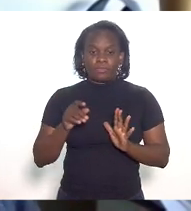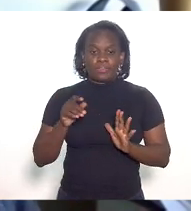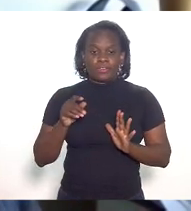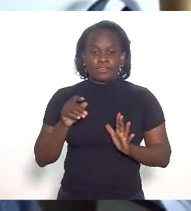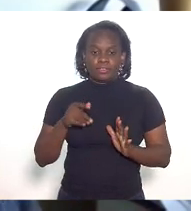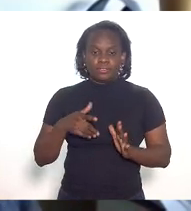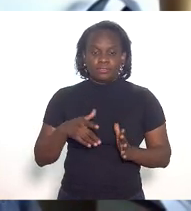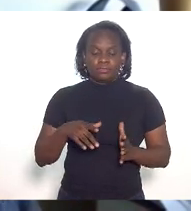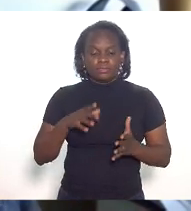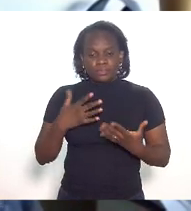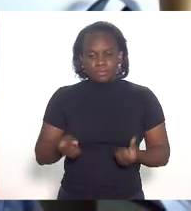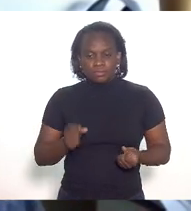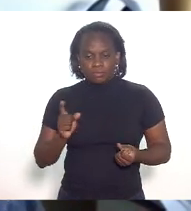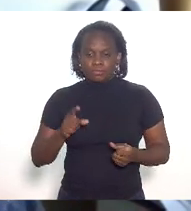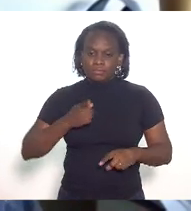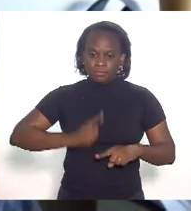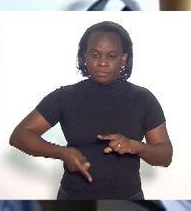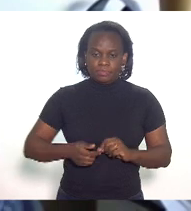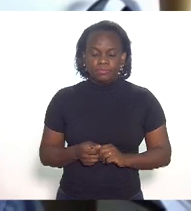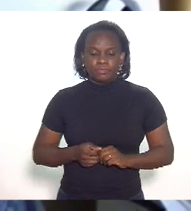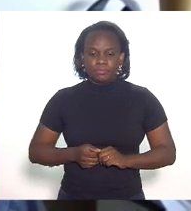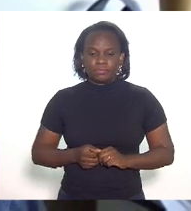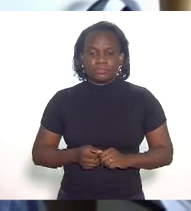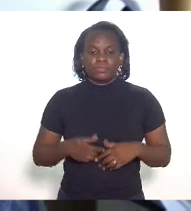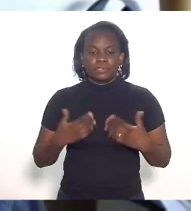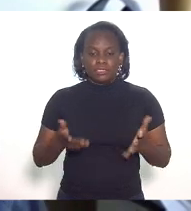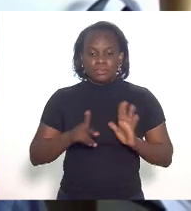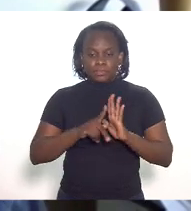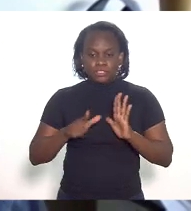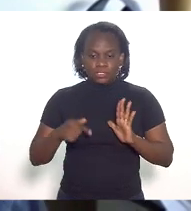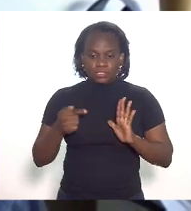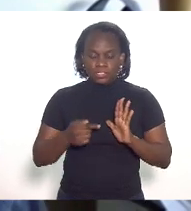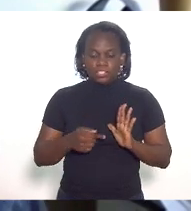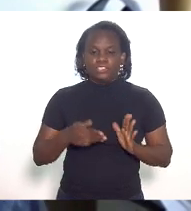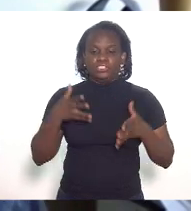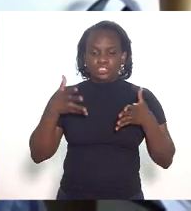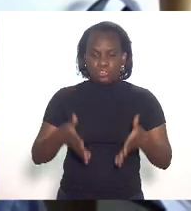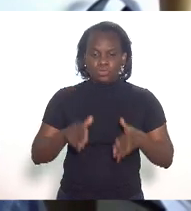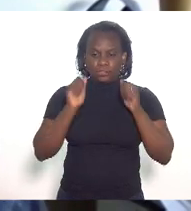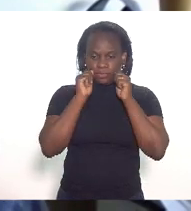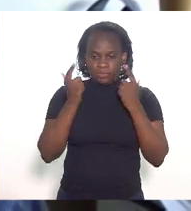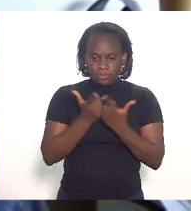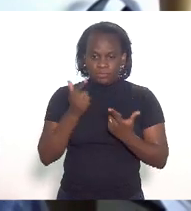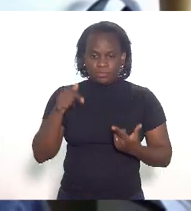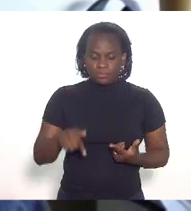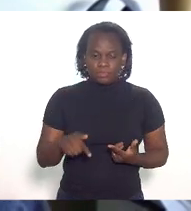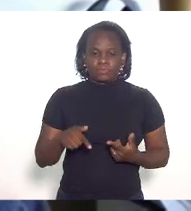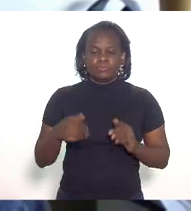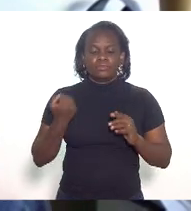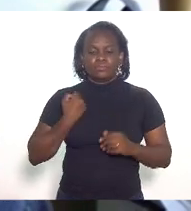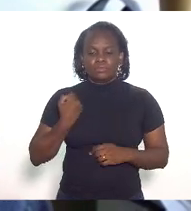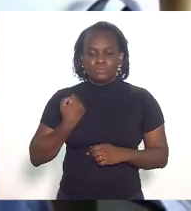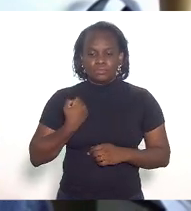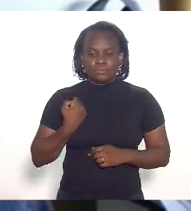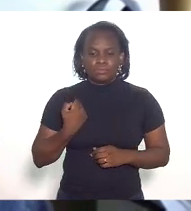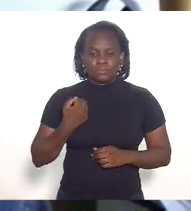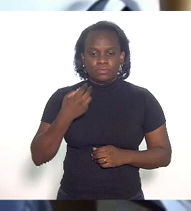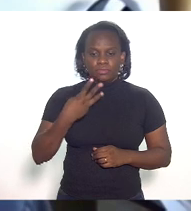diferimento que havia sido vetado e esse projeto de lei chegou na casa sob o número